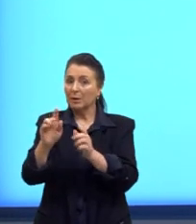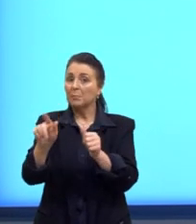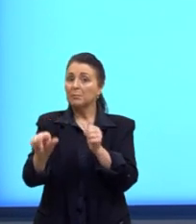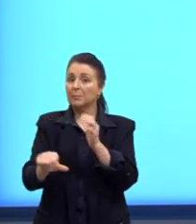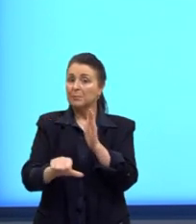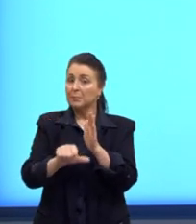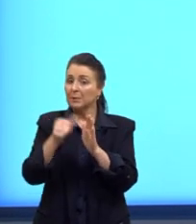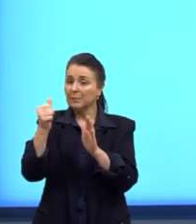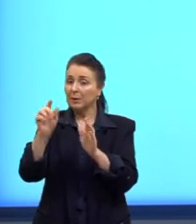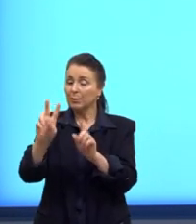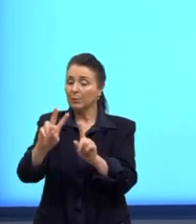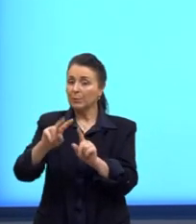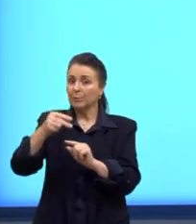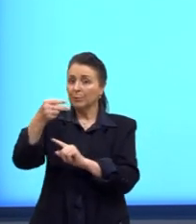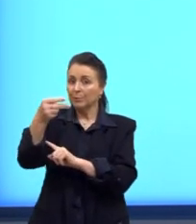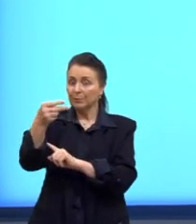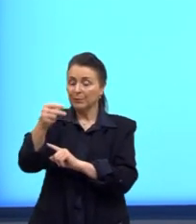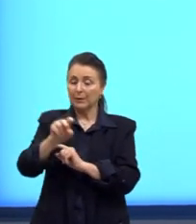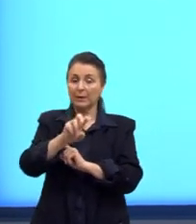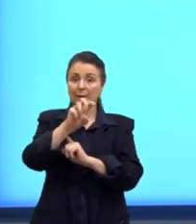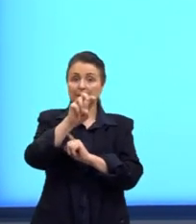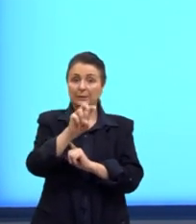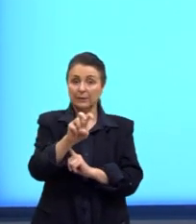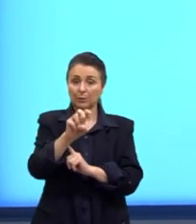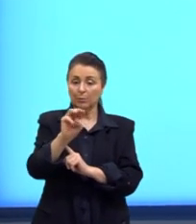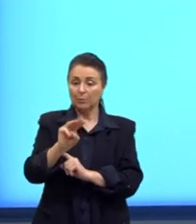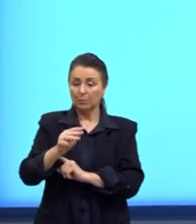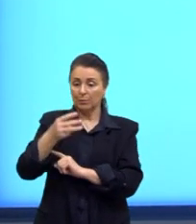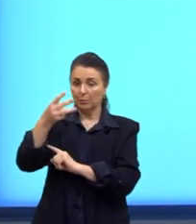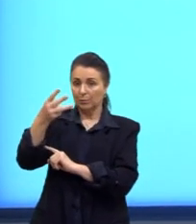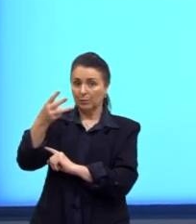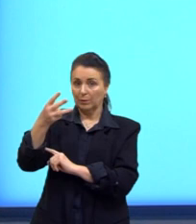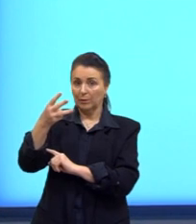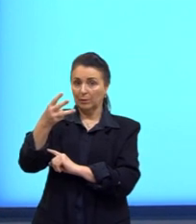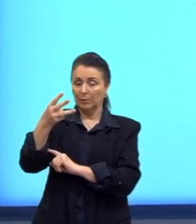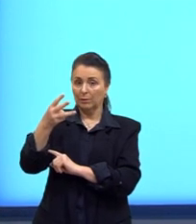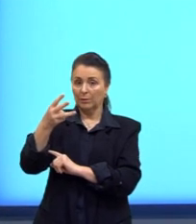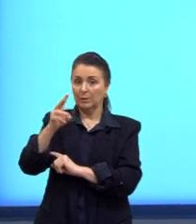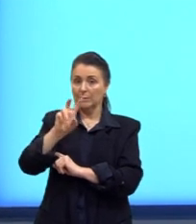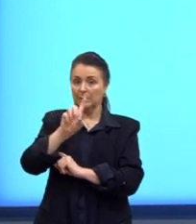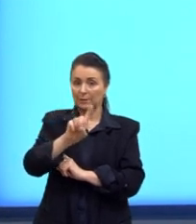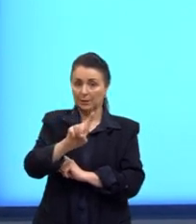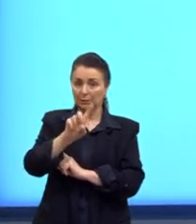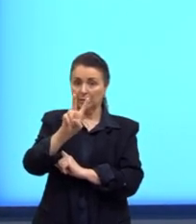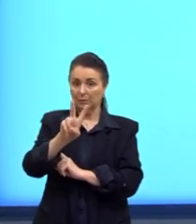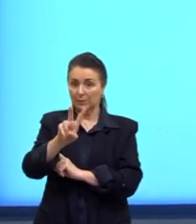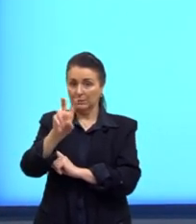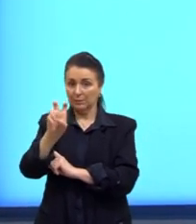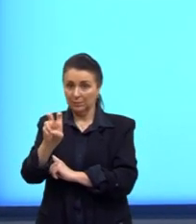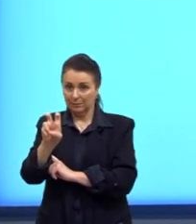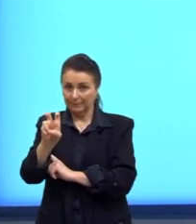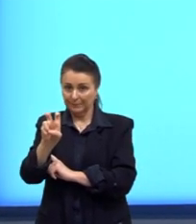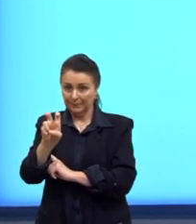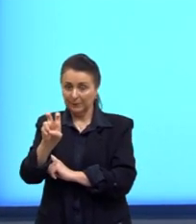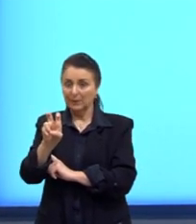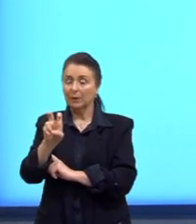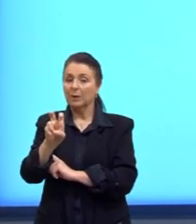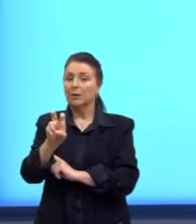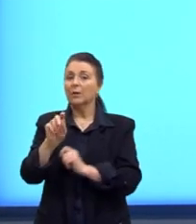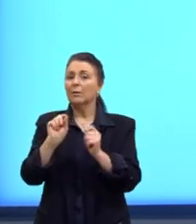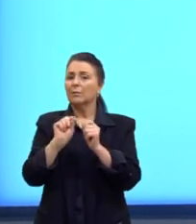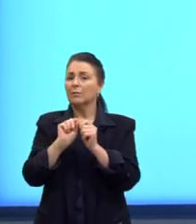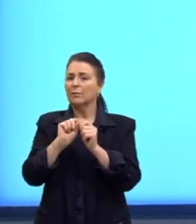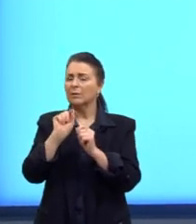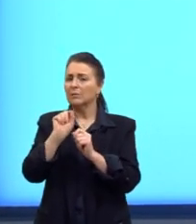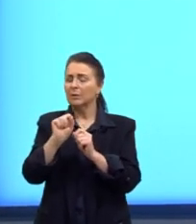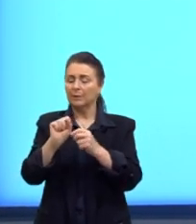5 elevado ao cubo é 125, tá? O que foi feito aqui também? Nós tínhamos 4